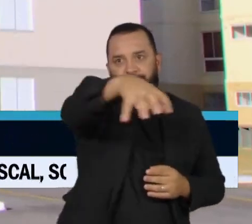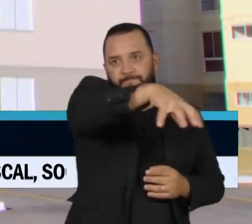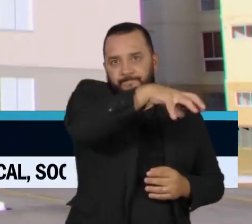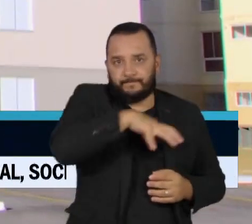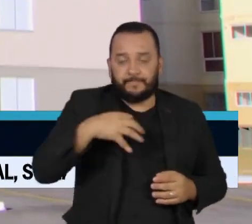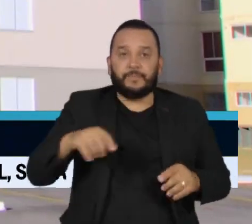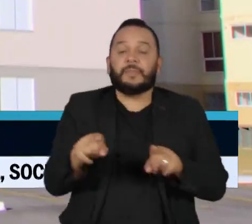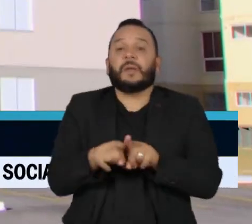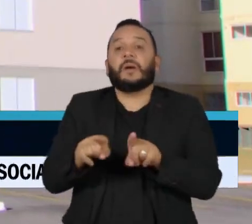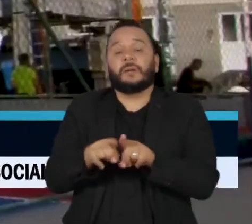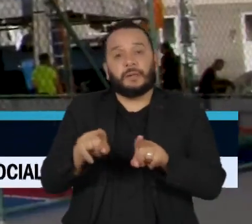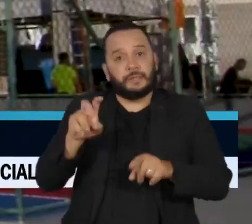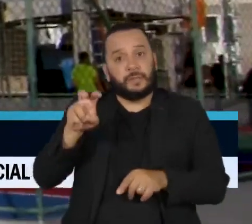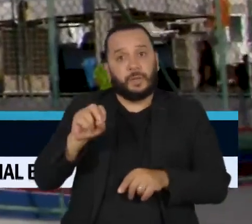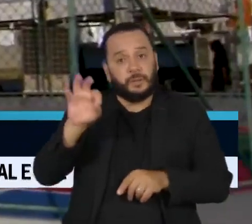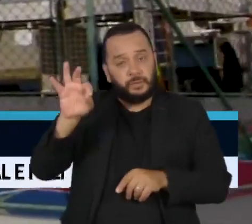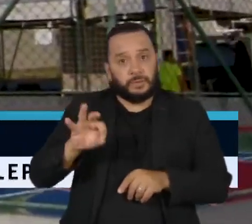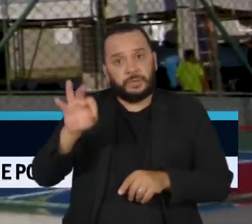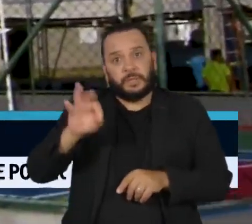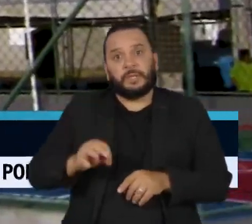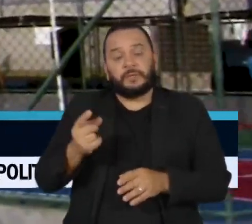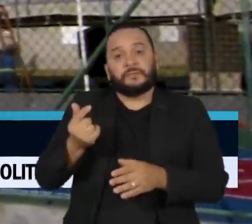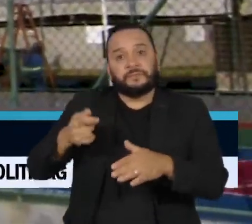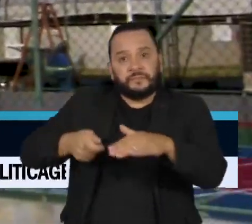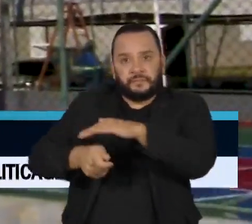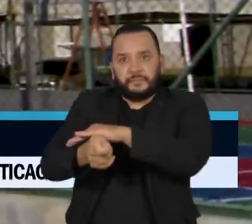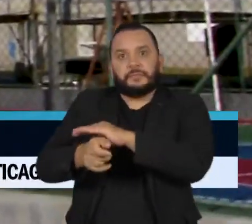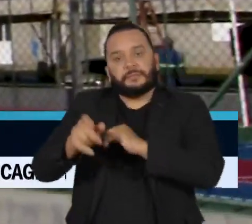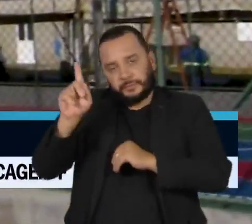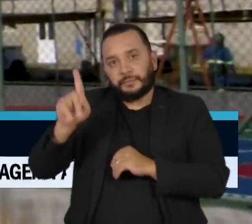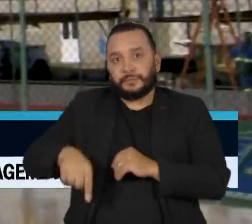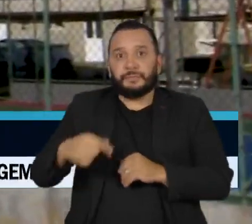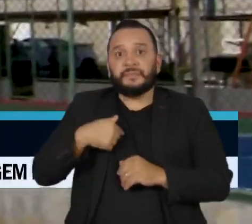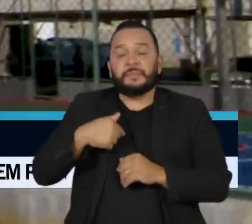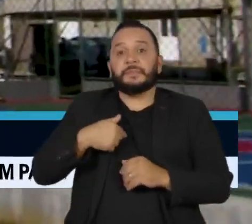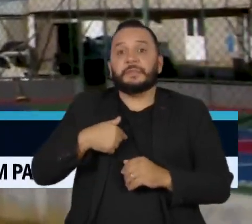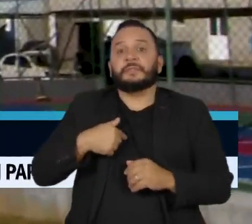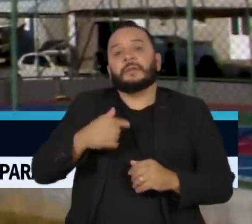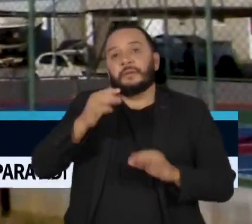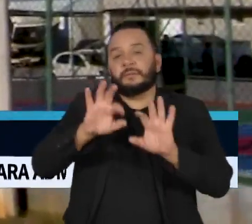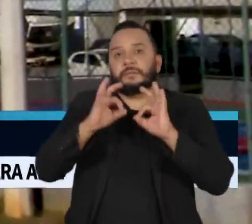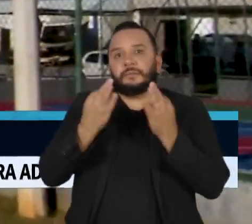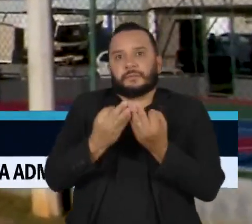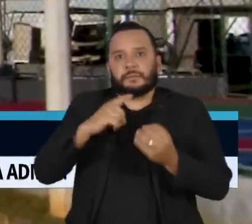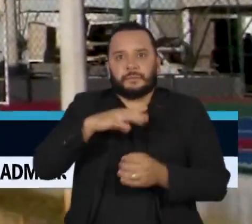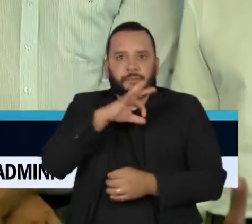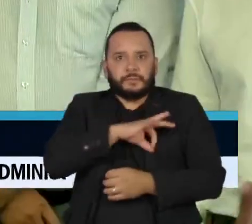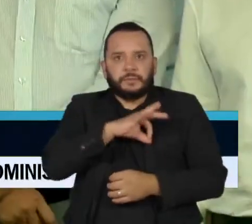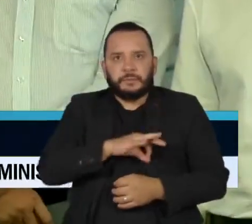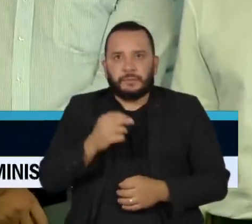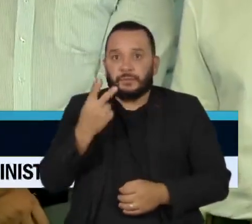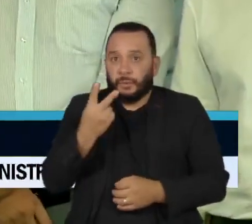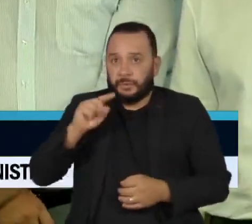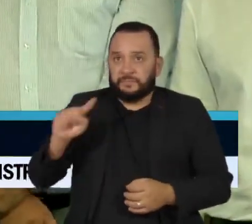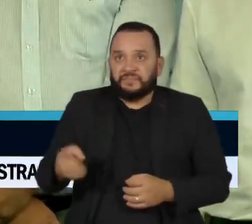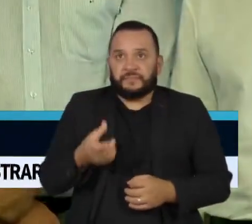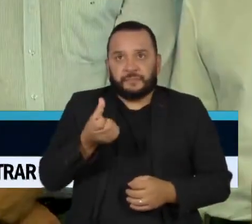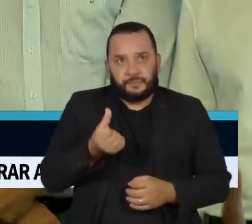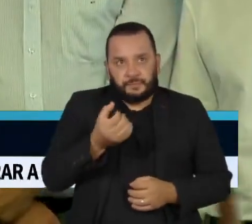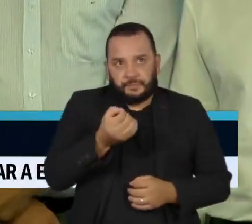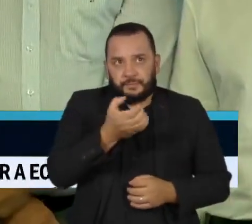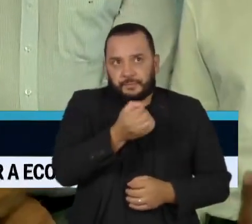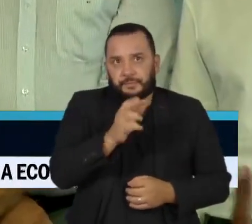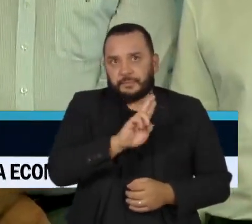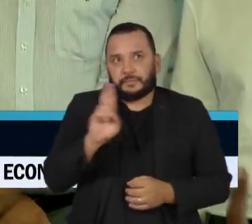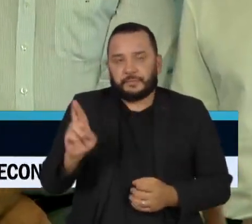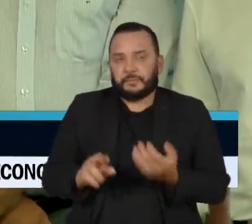financiamento do programa está destinada para famílias com renda mensal de até R$ 2.600. O presidente Luiz Inácio Lula